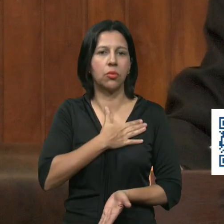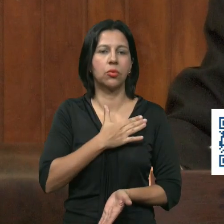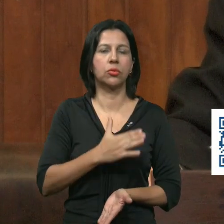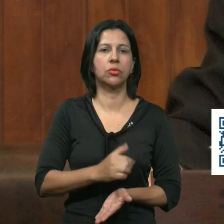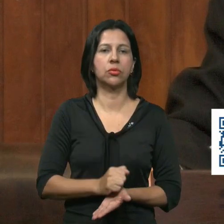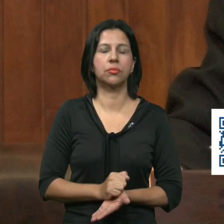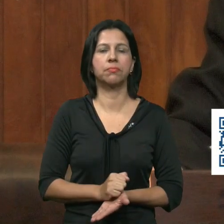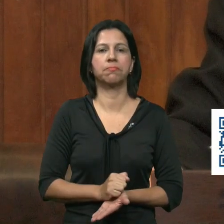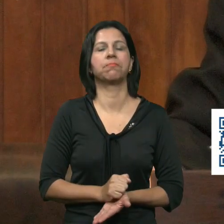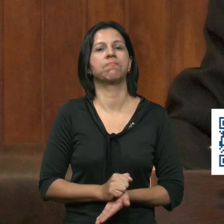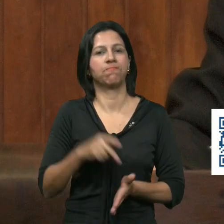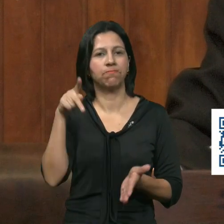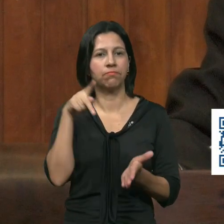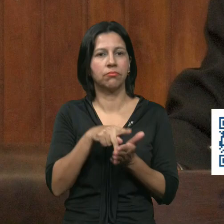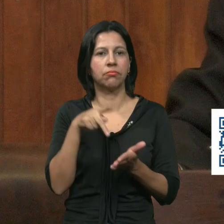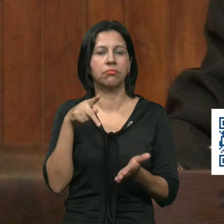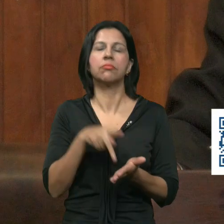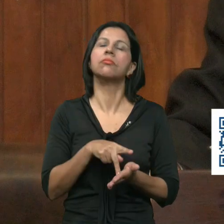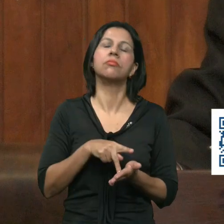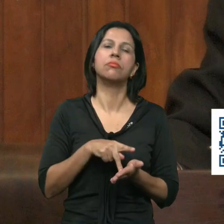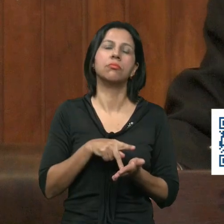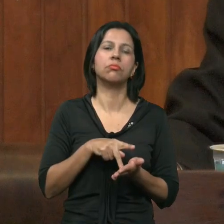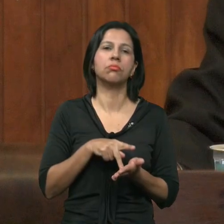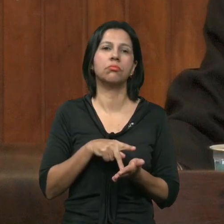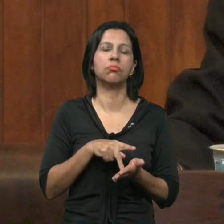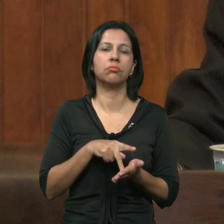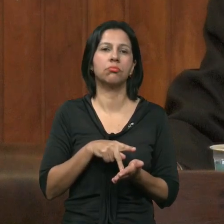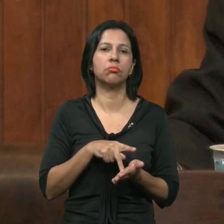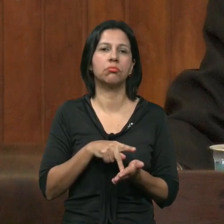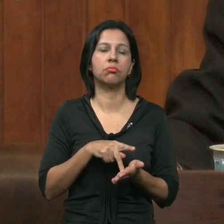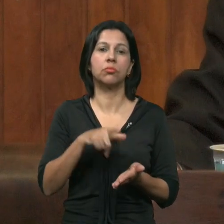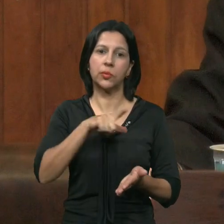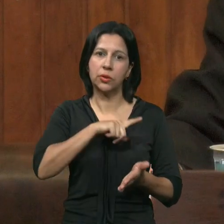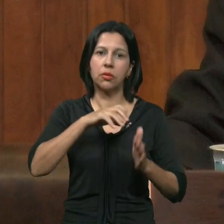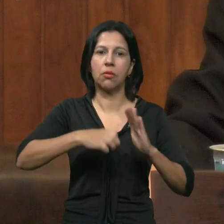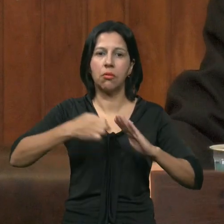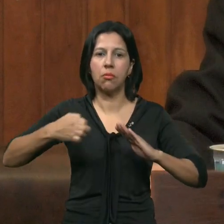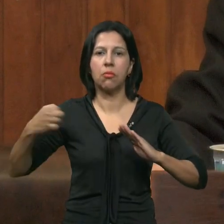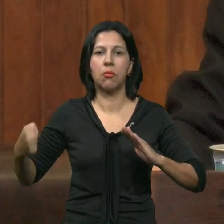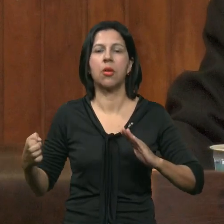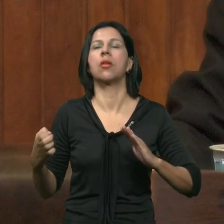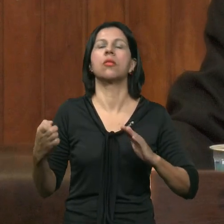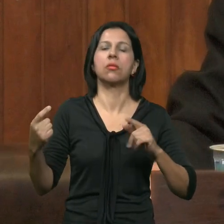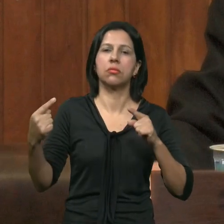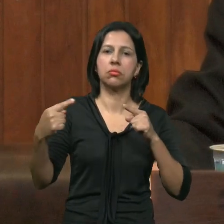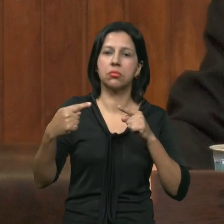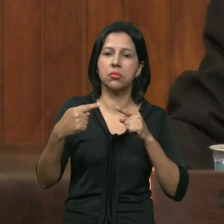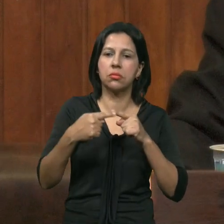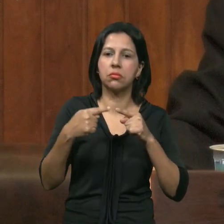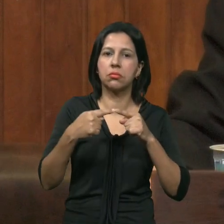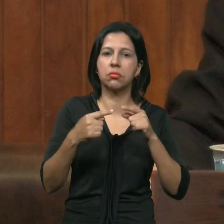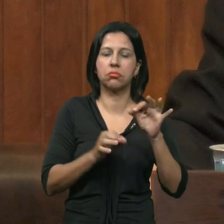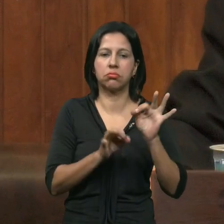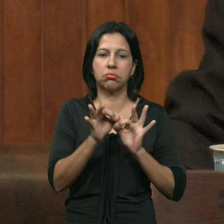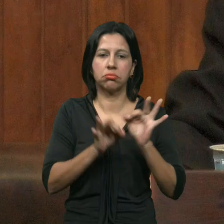Ele na realidade É claro Há uma emenda aqui Que talvez corrija